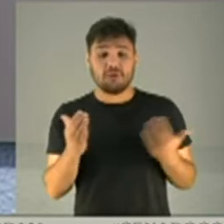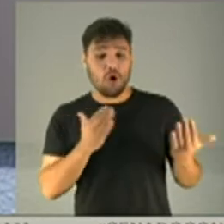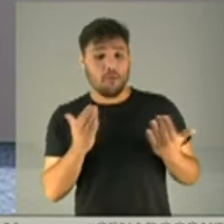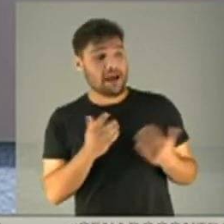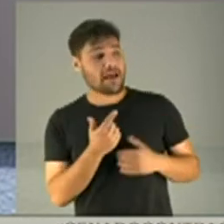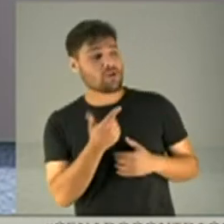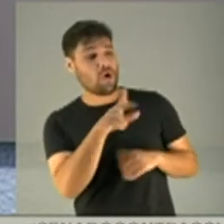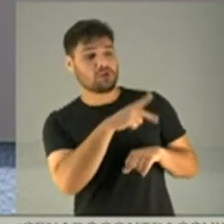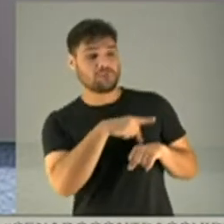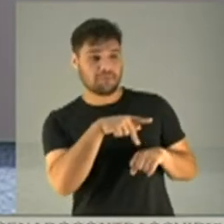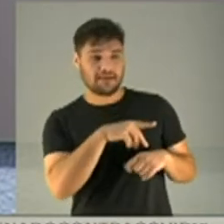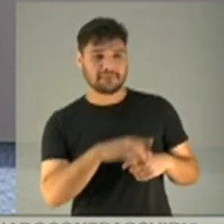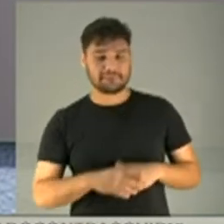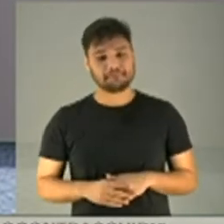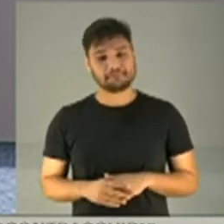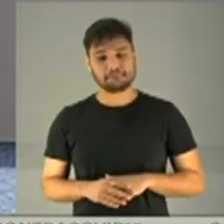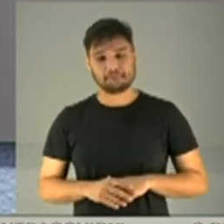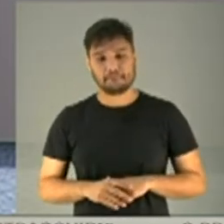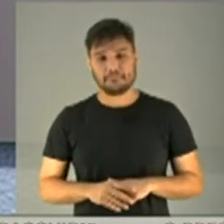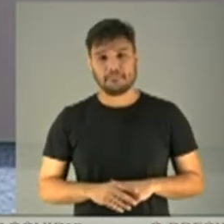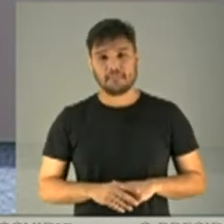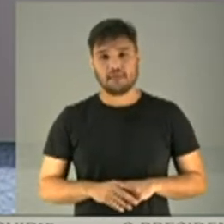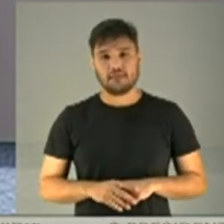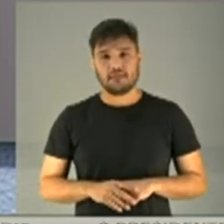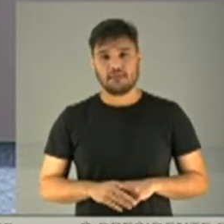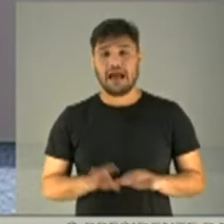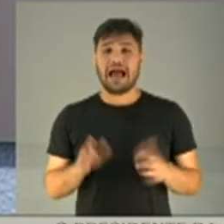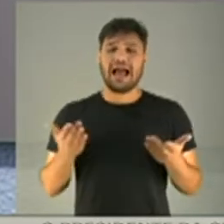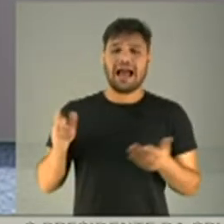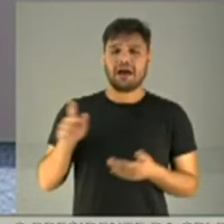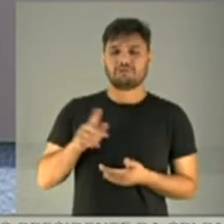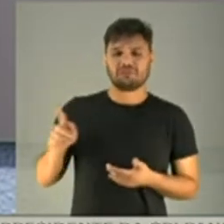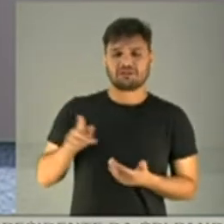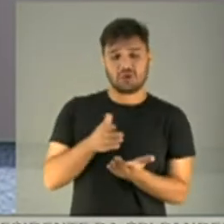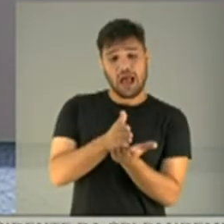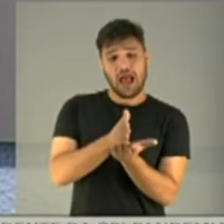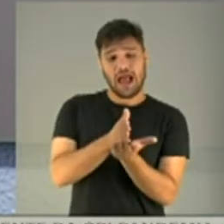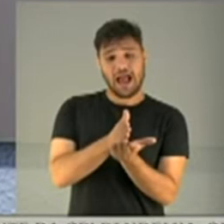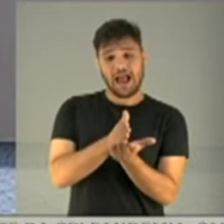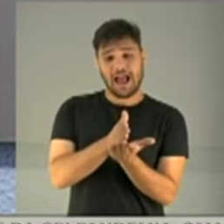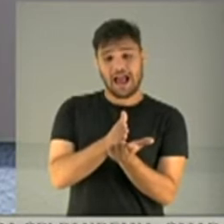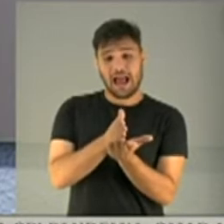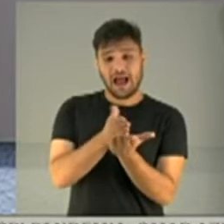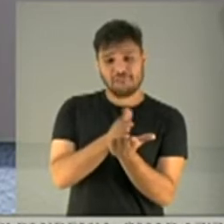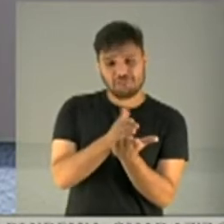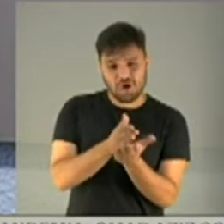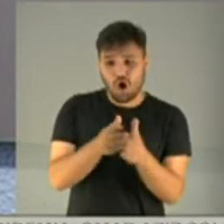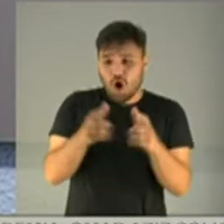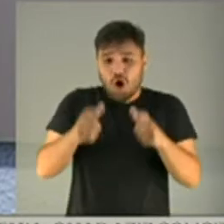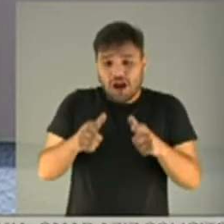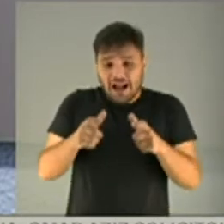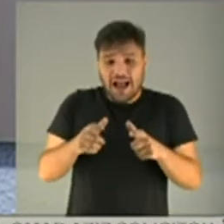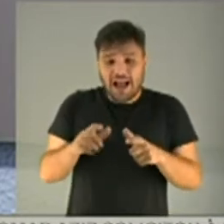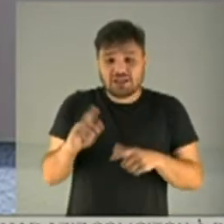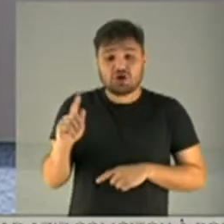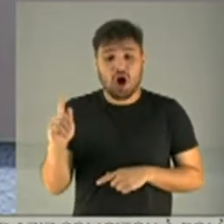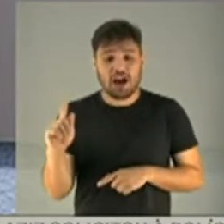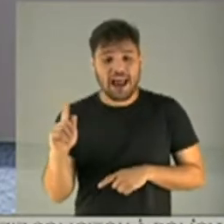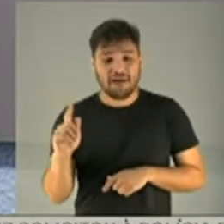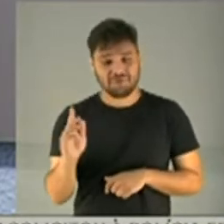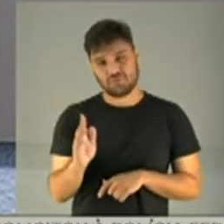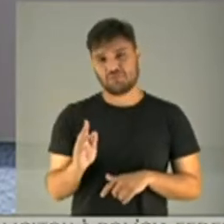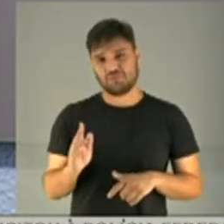resto do mundo. Por último, ah, mas, professor, tem a fronteira, tem a delimitação geográfica. Próximo, por favor.